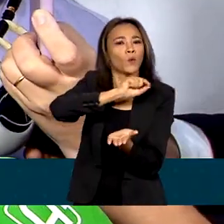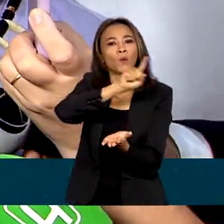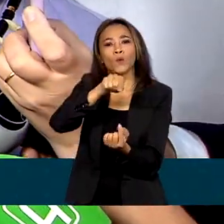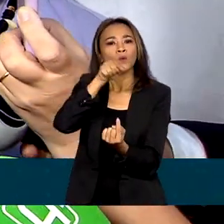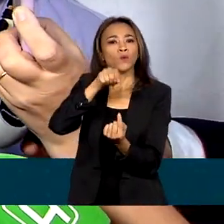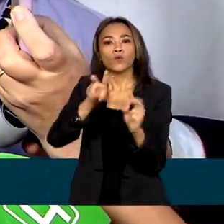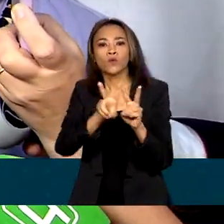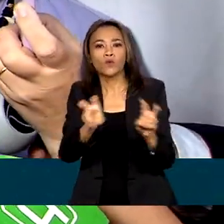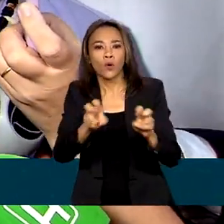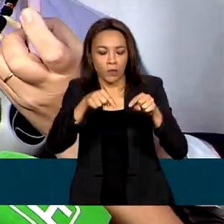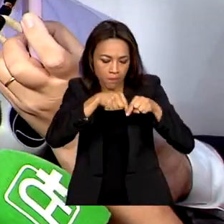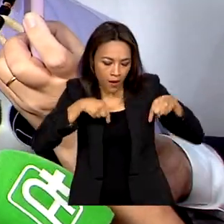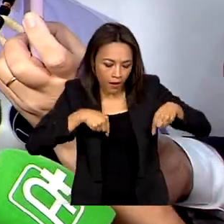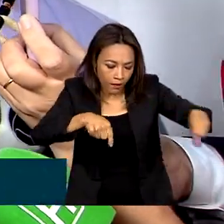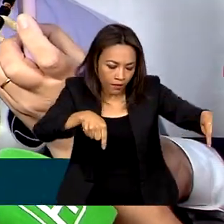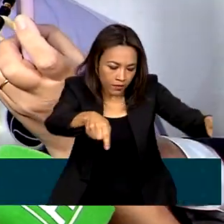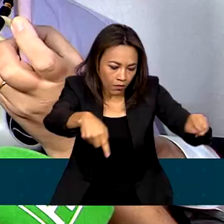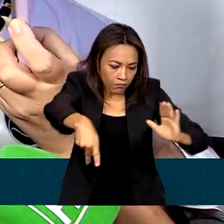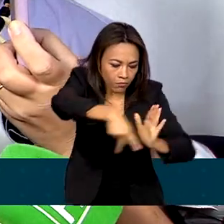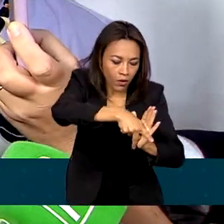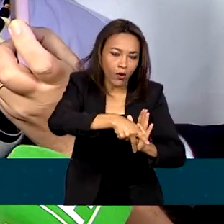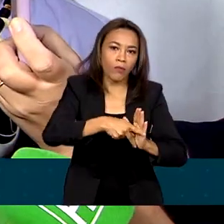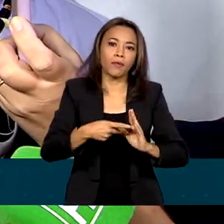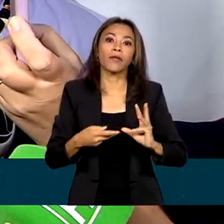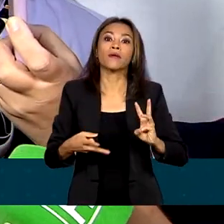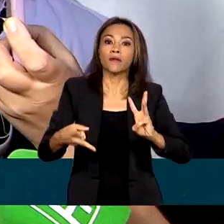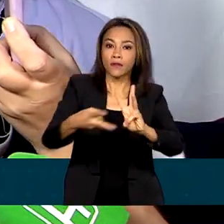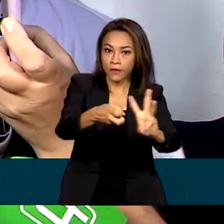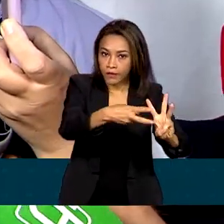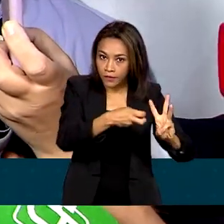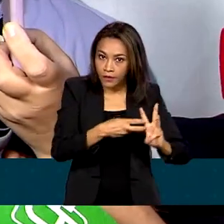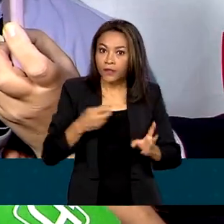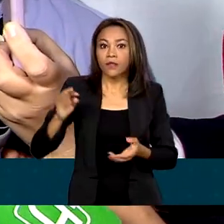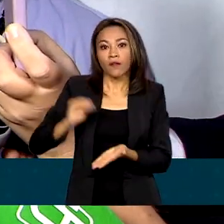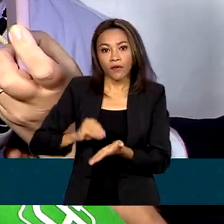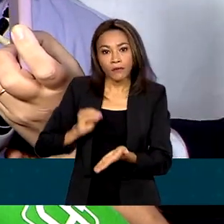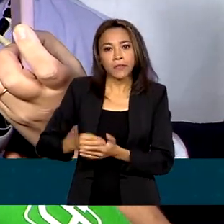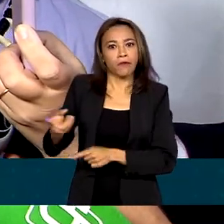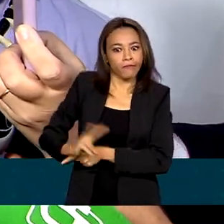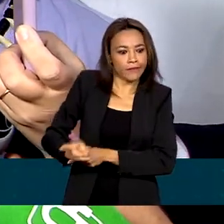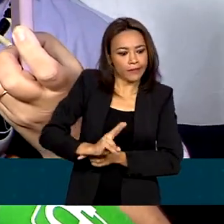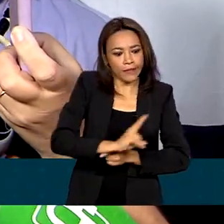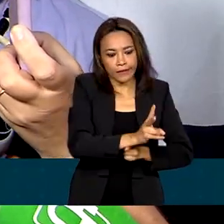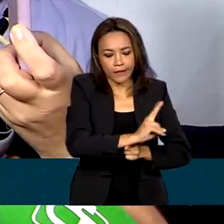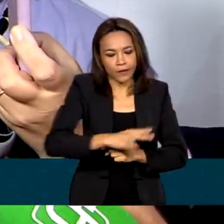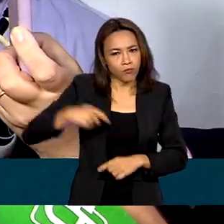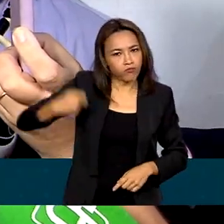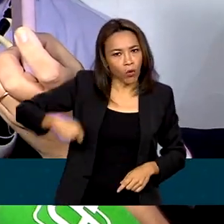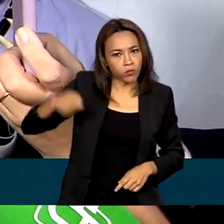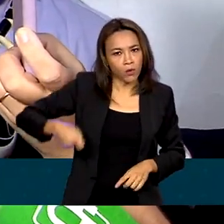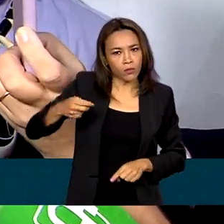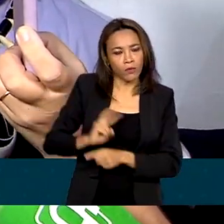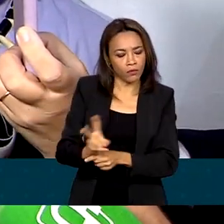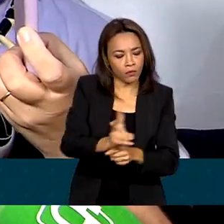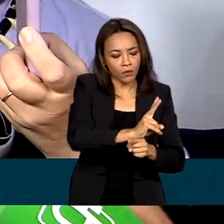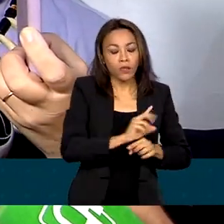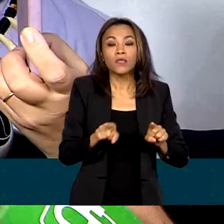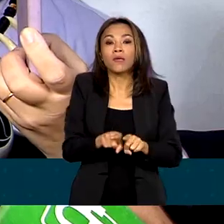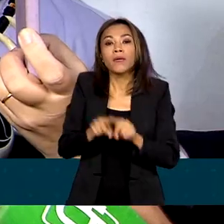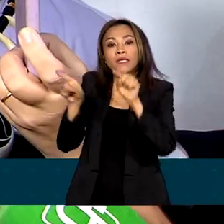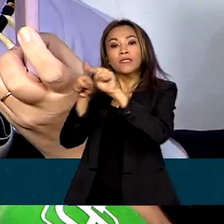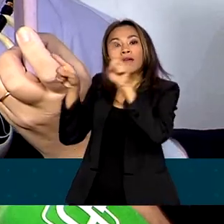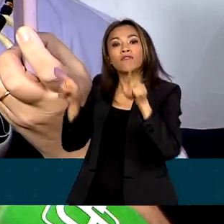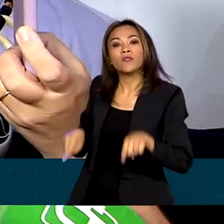de terras indígenas, que estão vulneráveis por falta de uma fiscalização permanente, mas também no seu quadro de servidores,